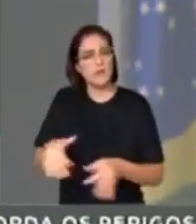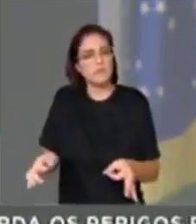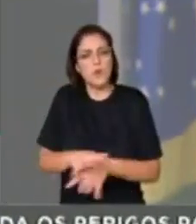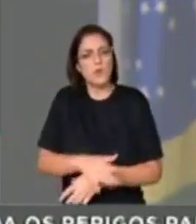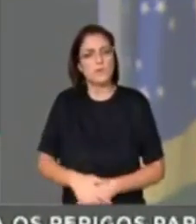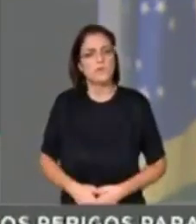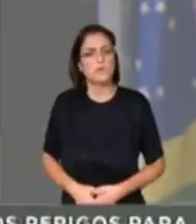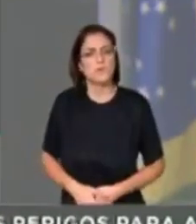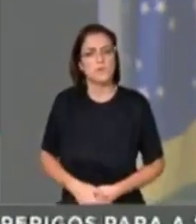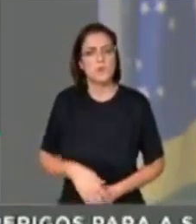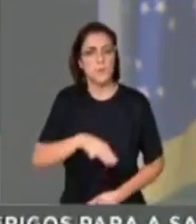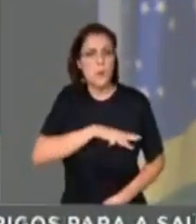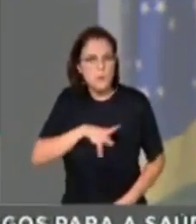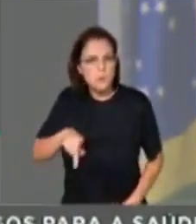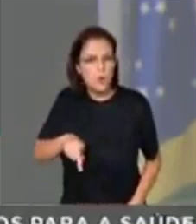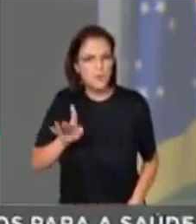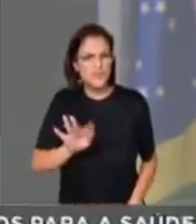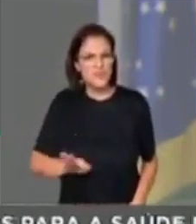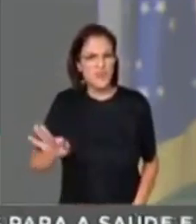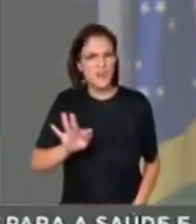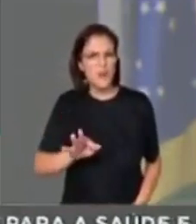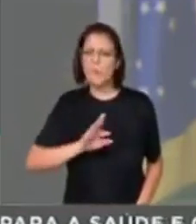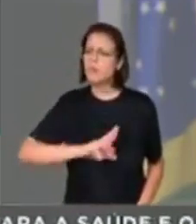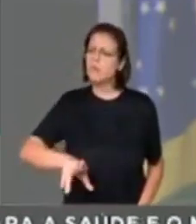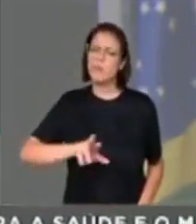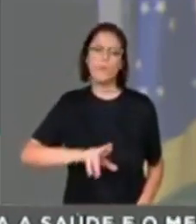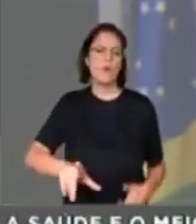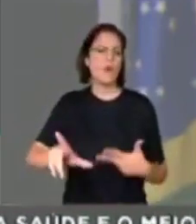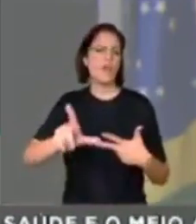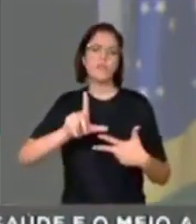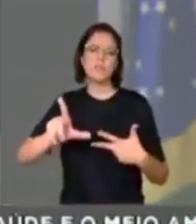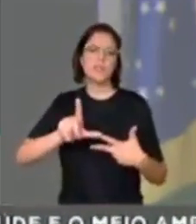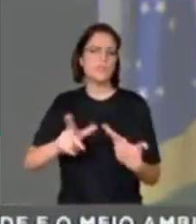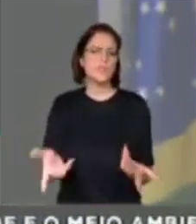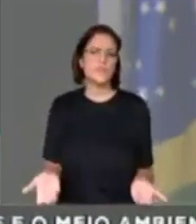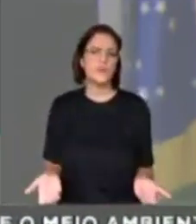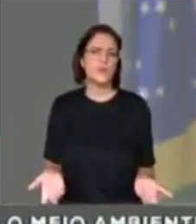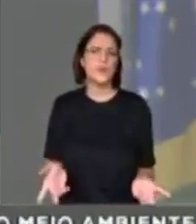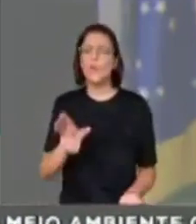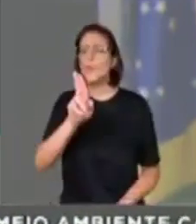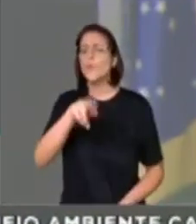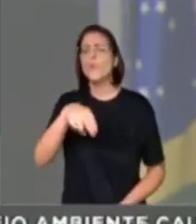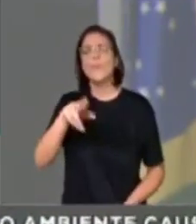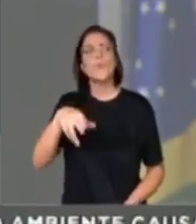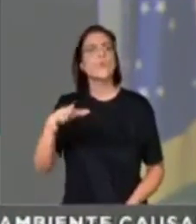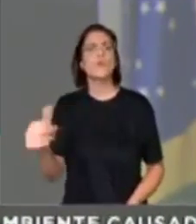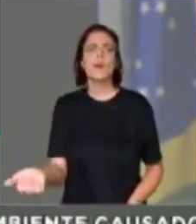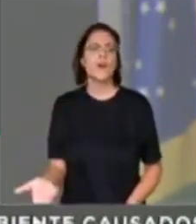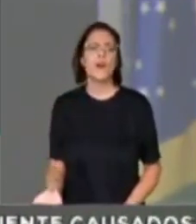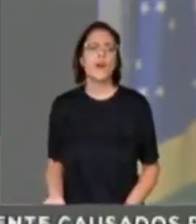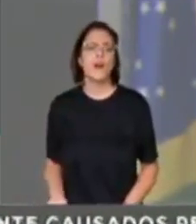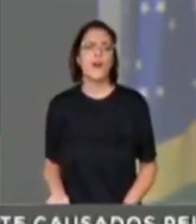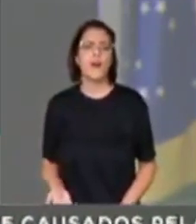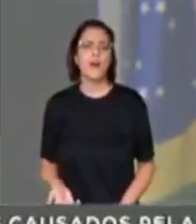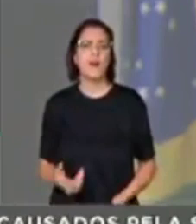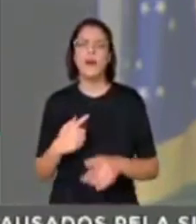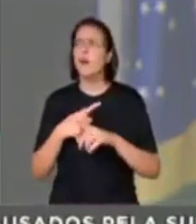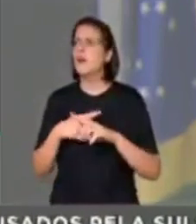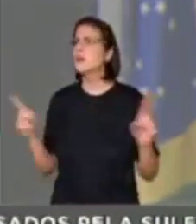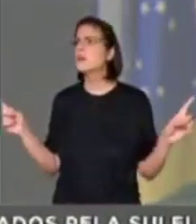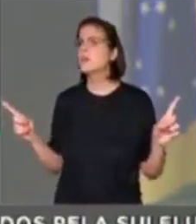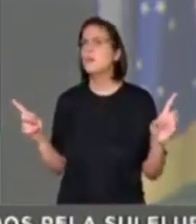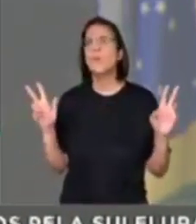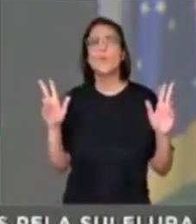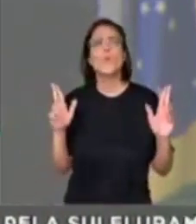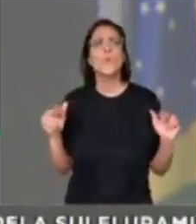Público Federal não é poder legislativo e nunca será esta casa, jamais será